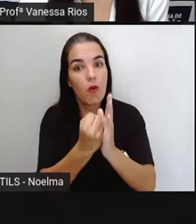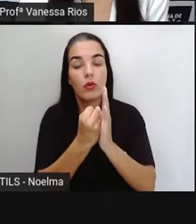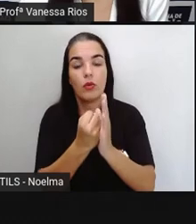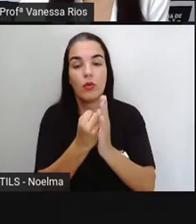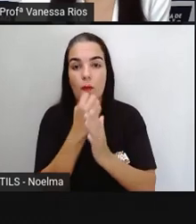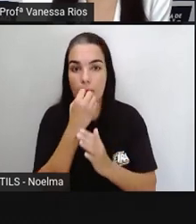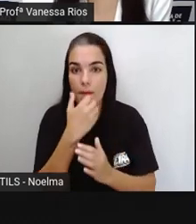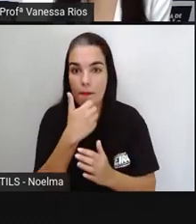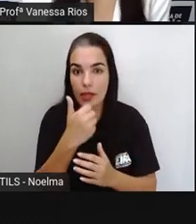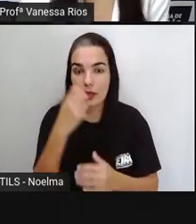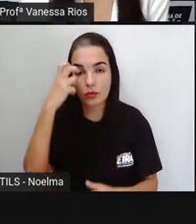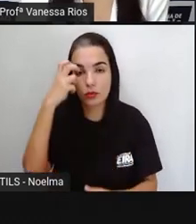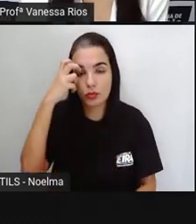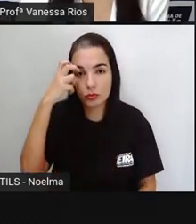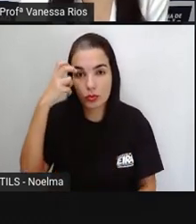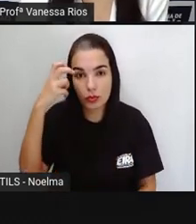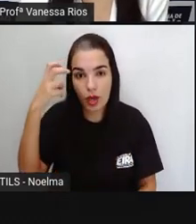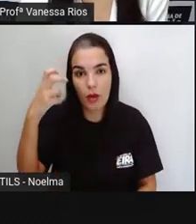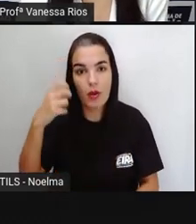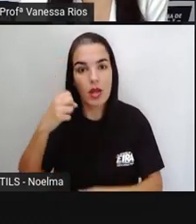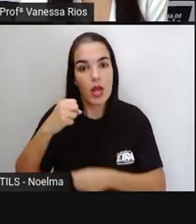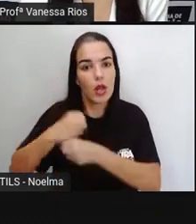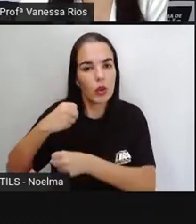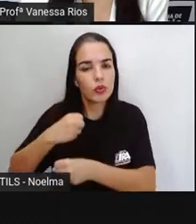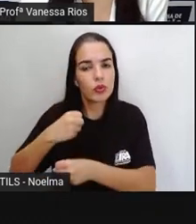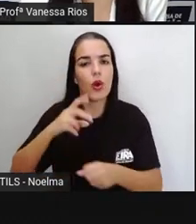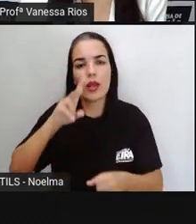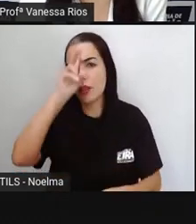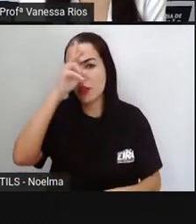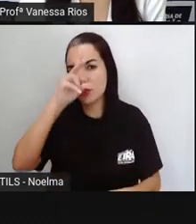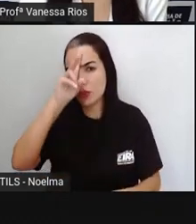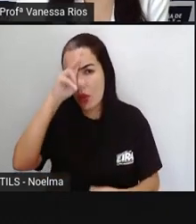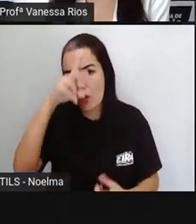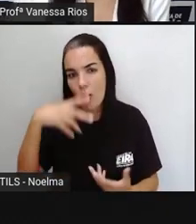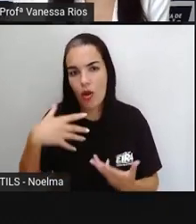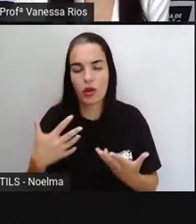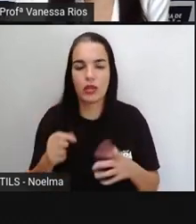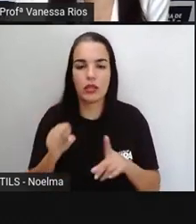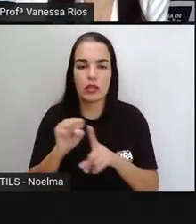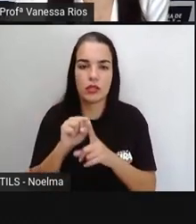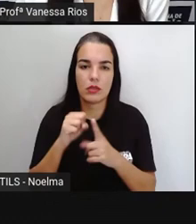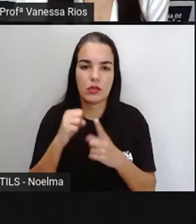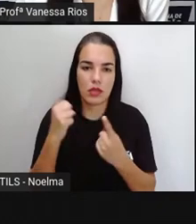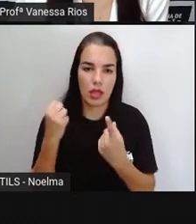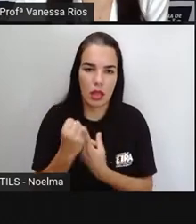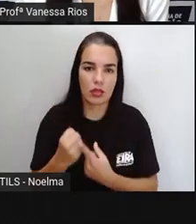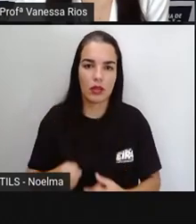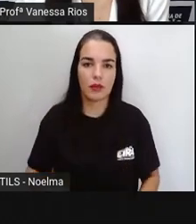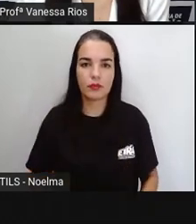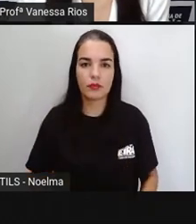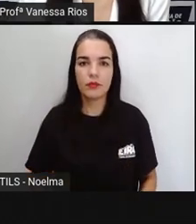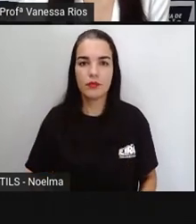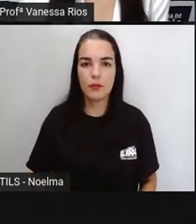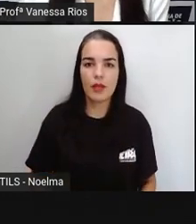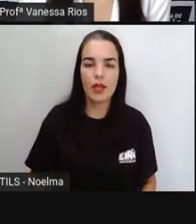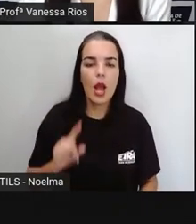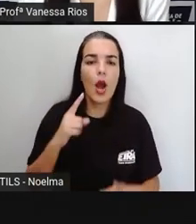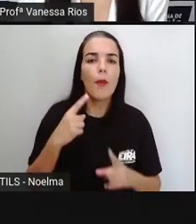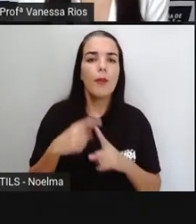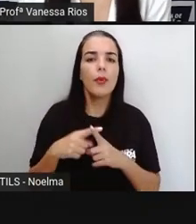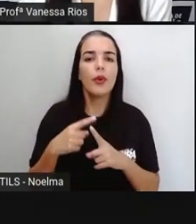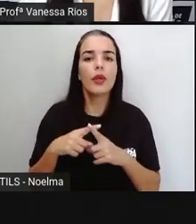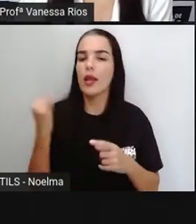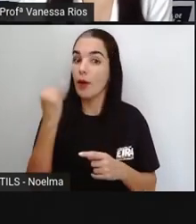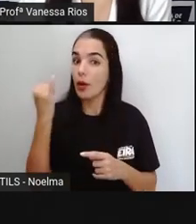bens culturais que constroem, fazem parte da construção da sociedade. E aí por que é